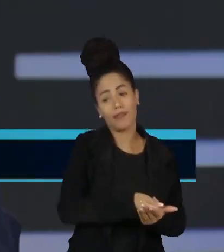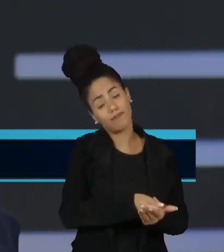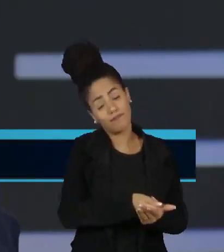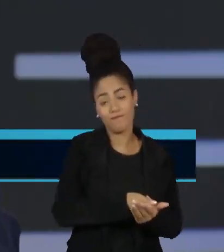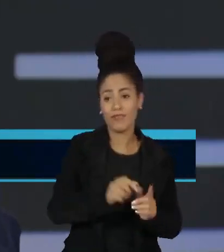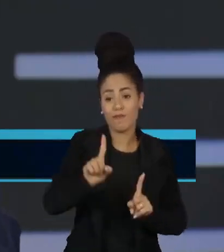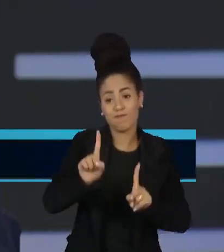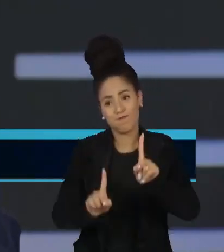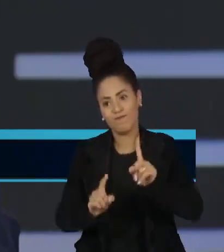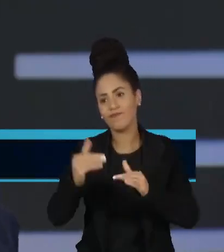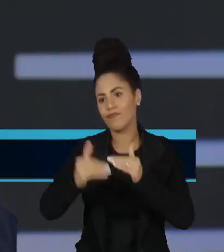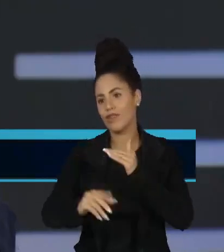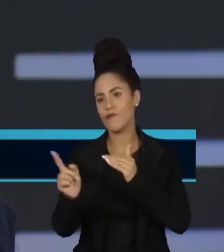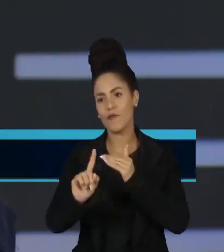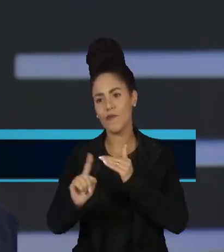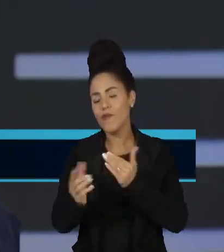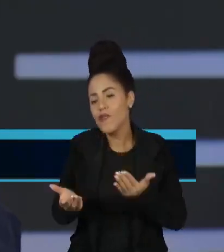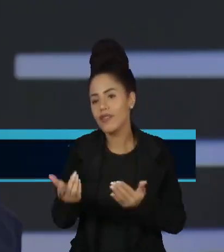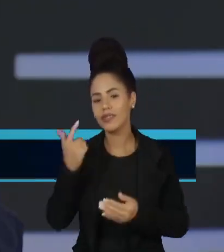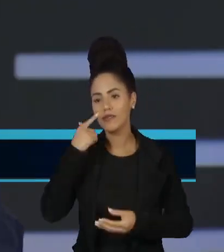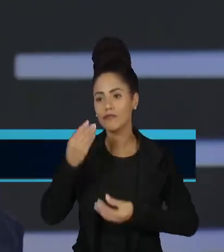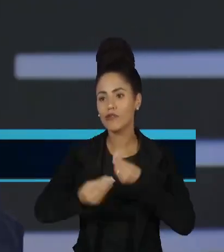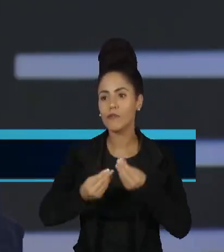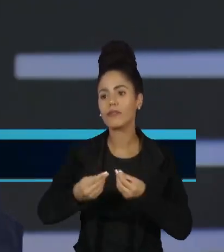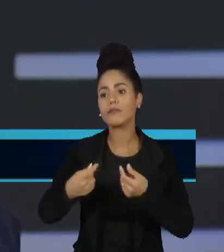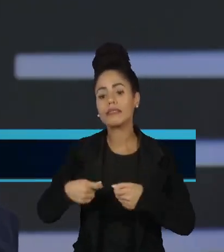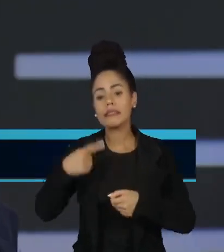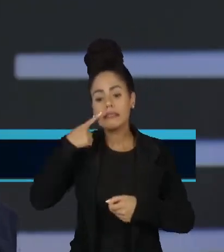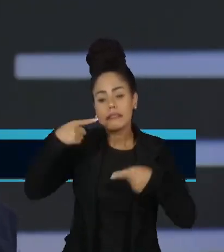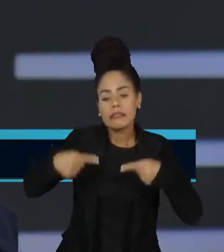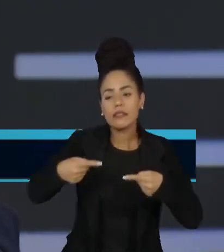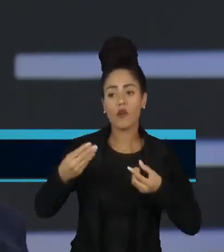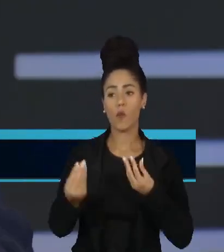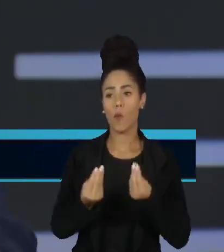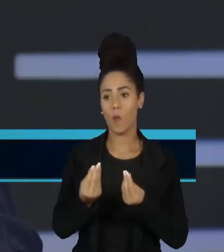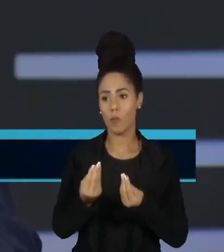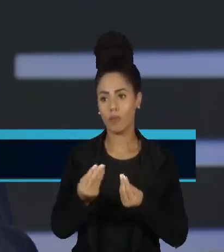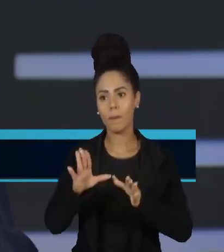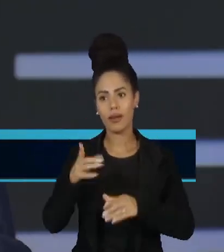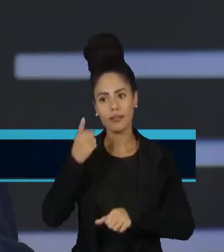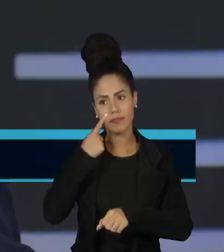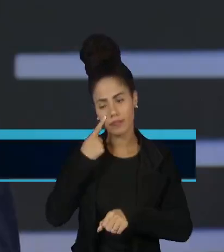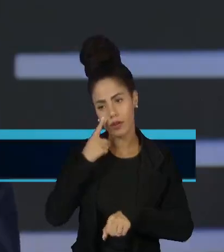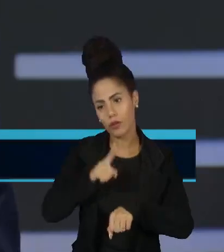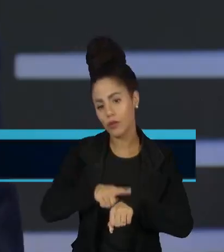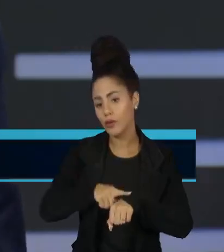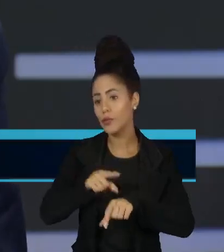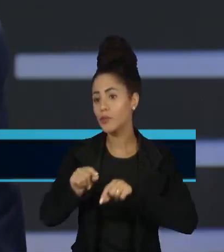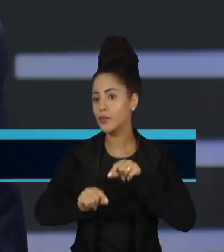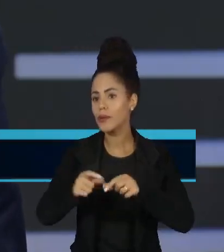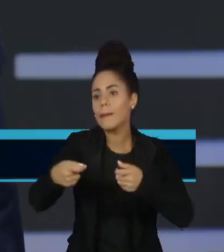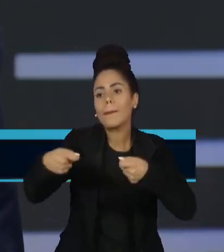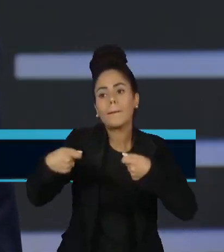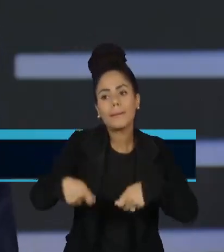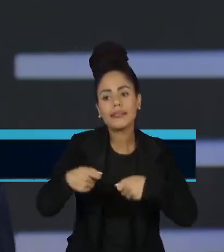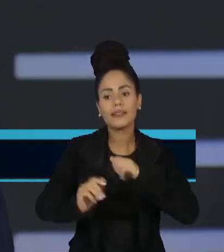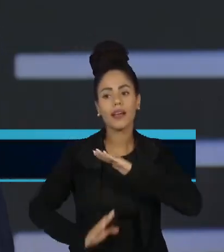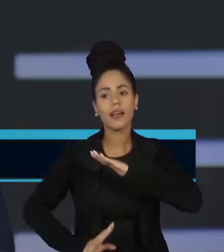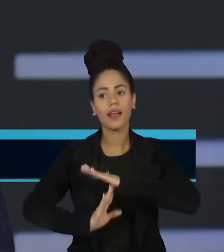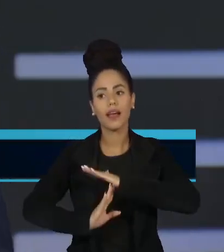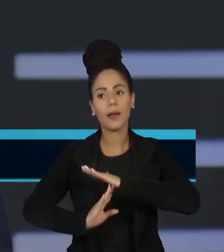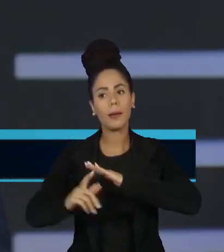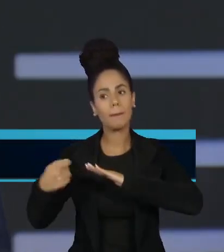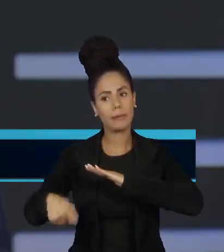reculamento de impostos. Então, tem de ser enfrentado isso. Agora, claro que precisa ter também um certo limite